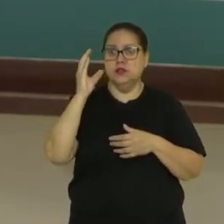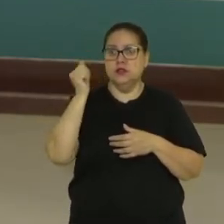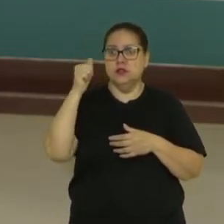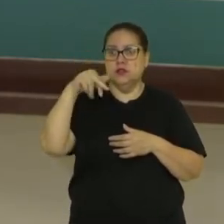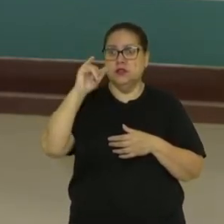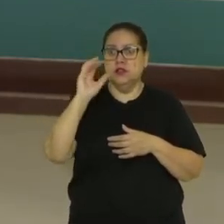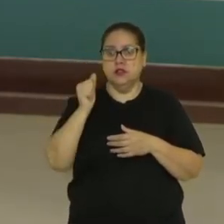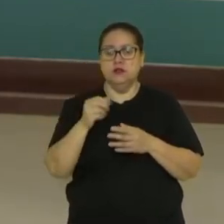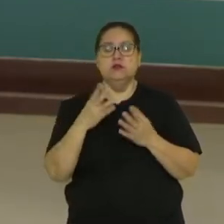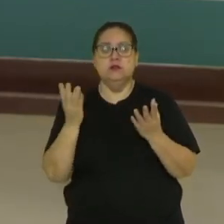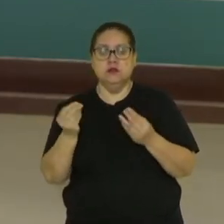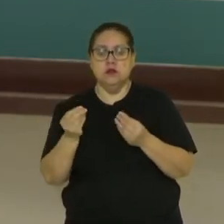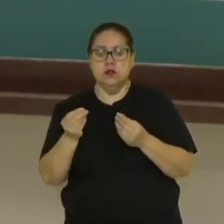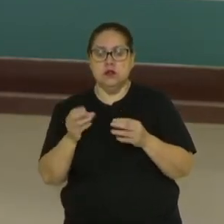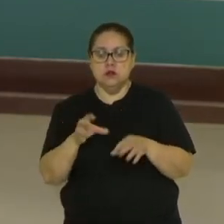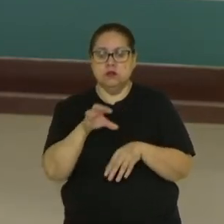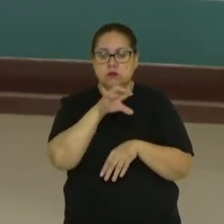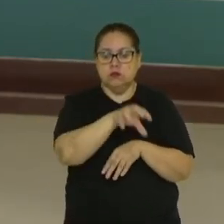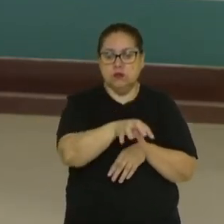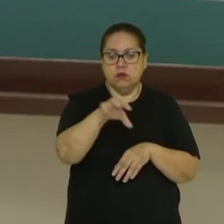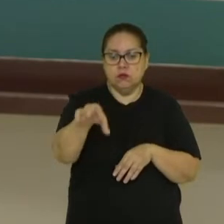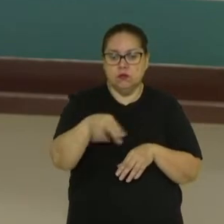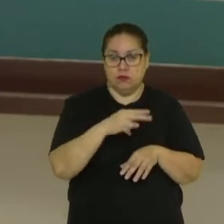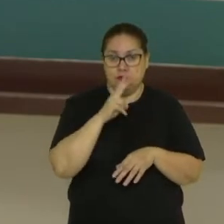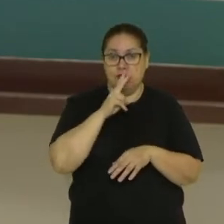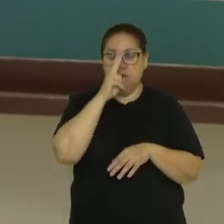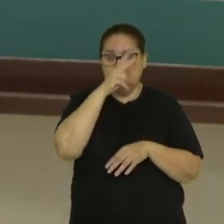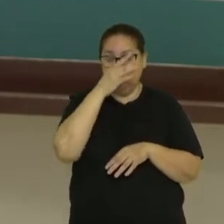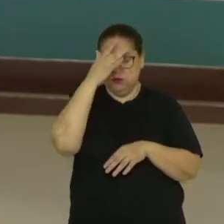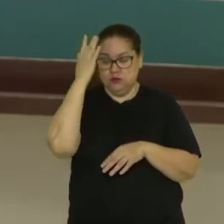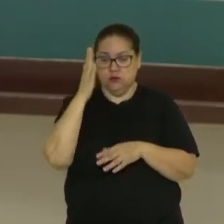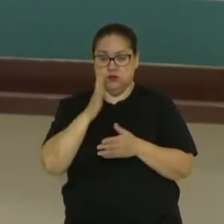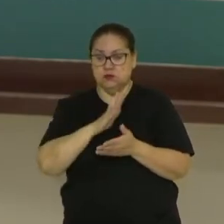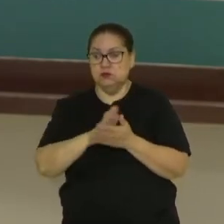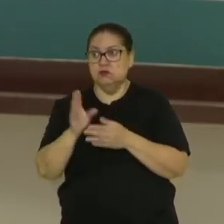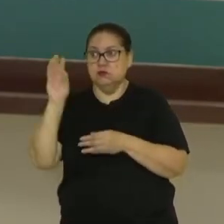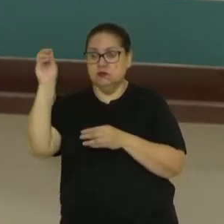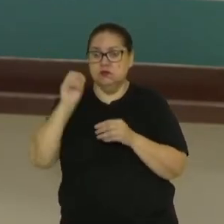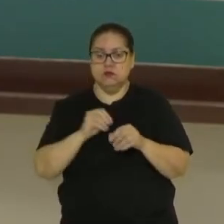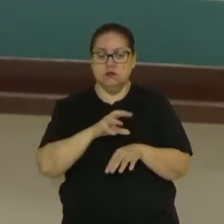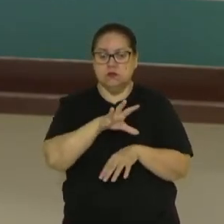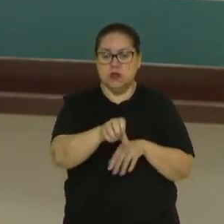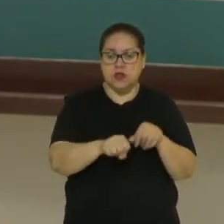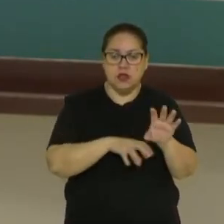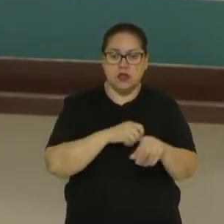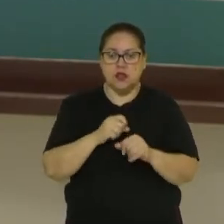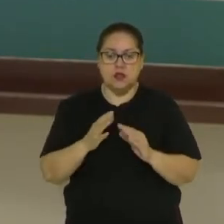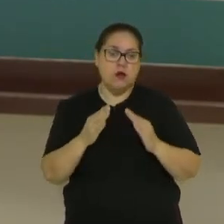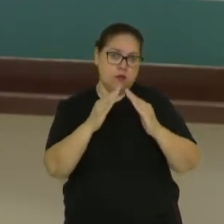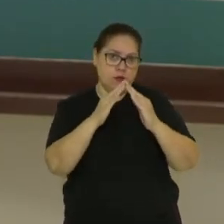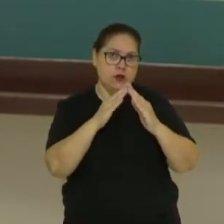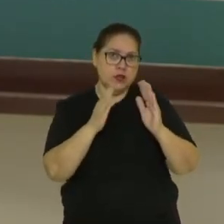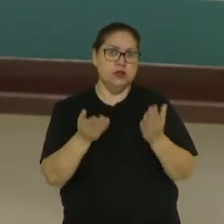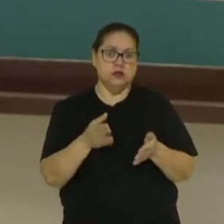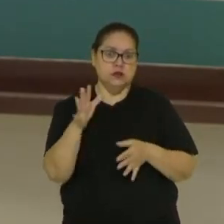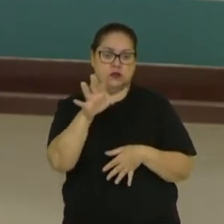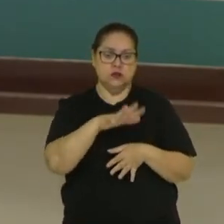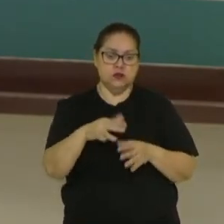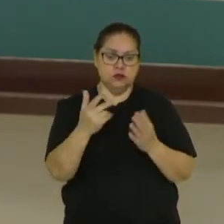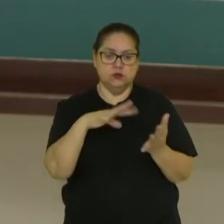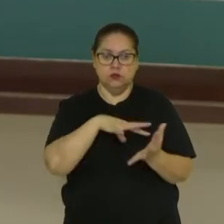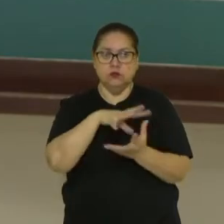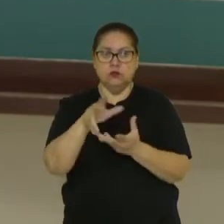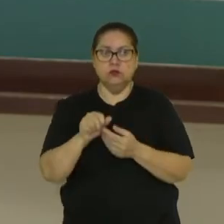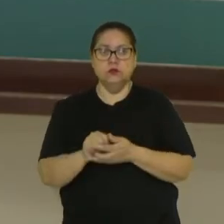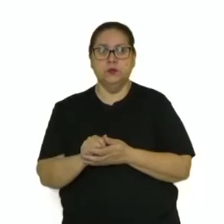Já que a questão da colonização era muito forte, né? As pessoas foram para explorar ou até mesmo morar em outras regiões do mundo.